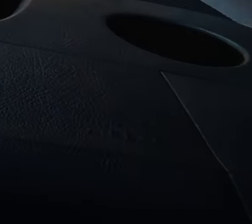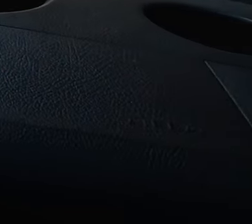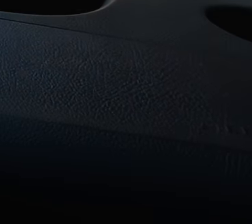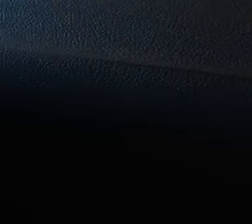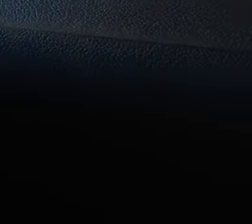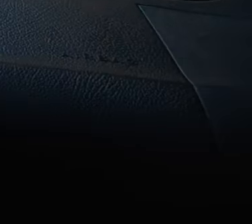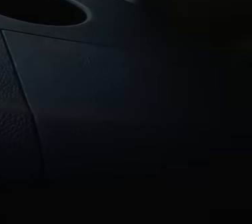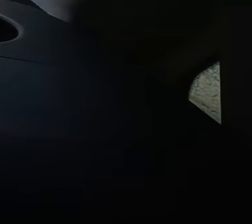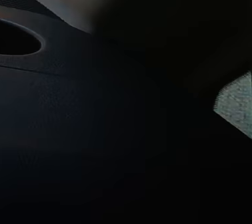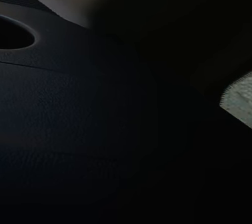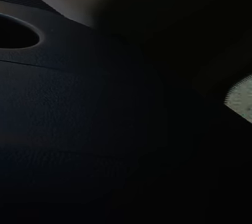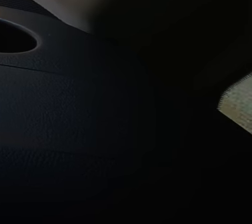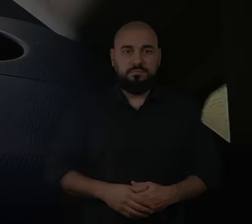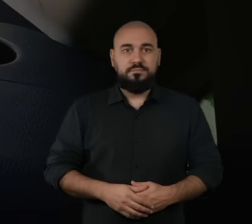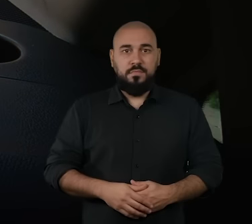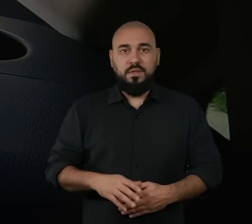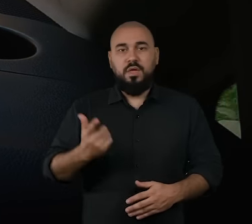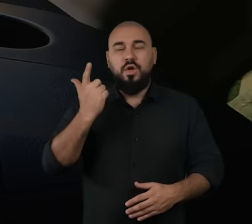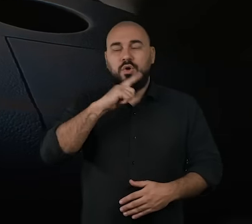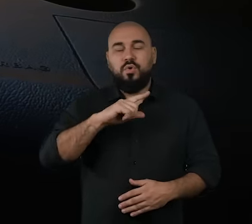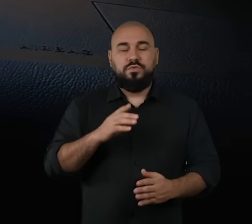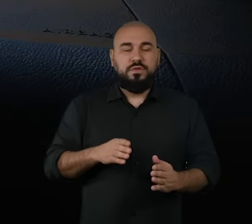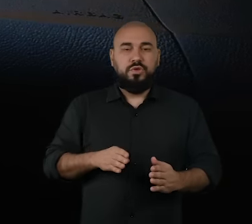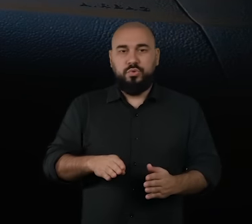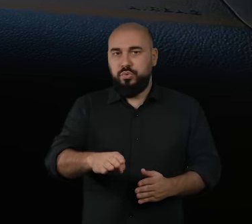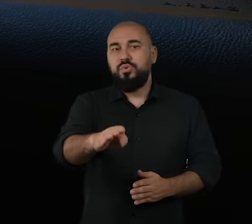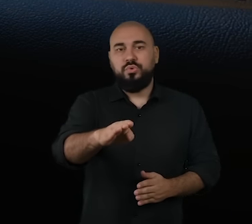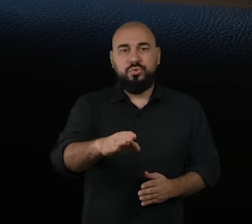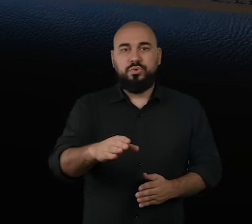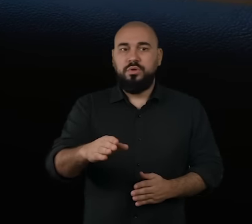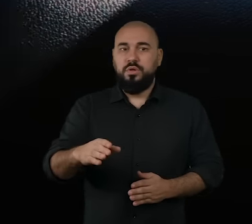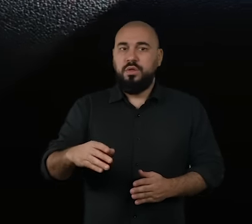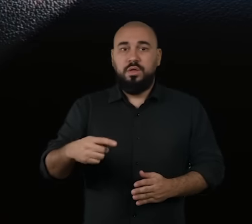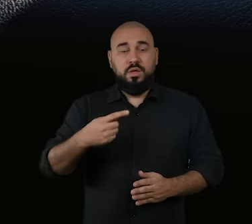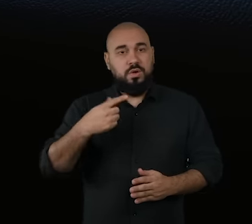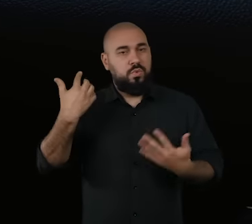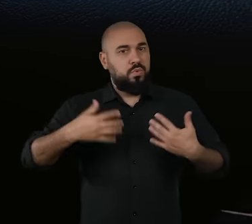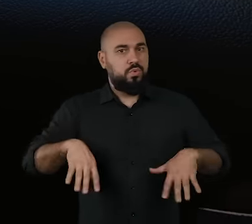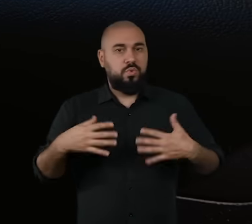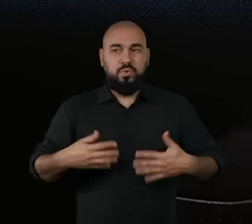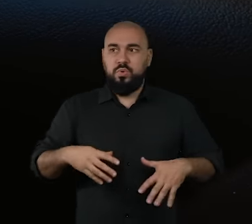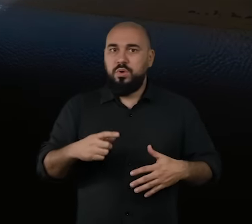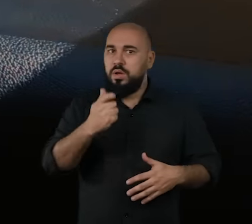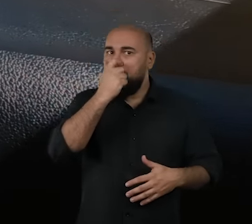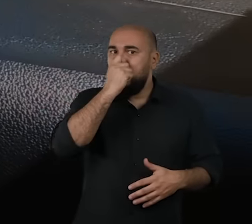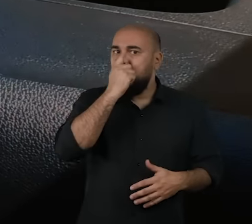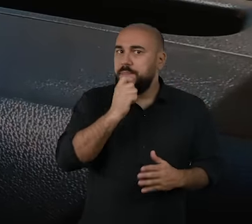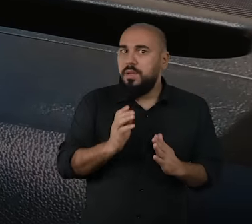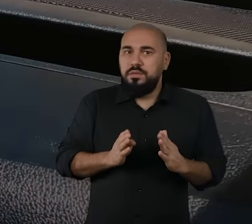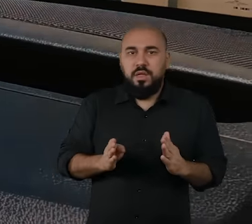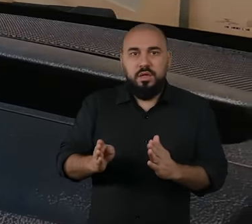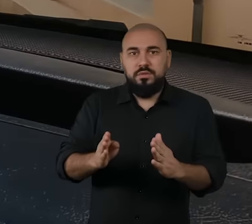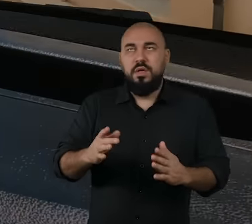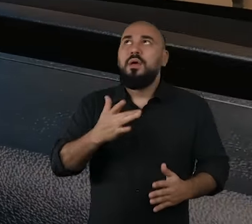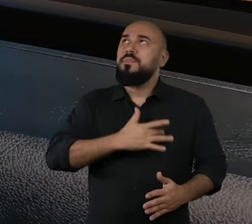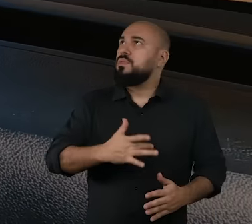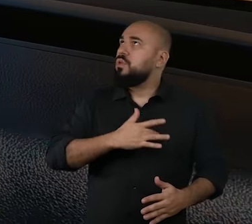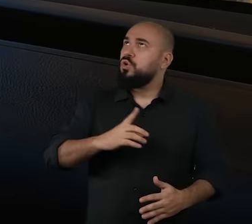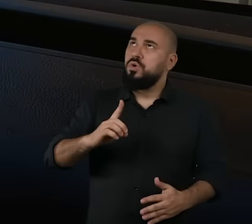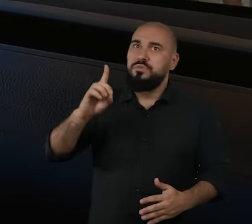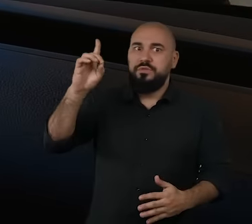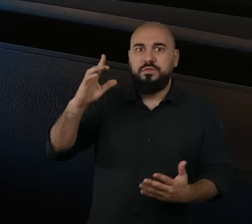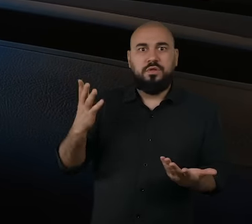Oh, que bom. Passou. Nossa, gente, mas passa assim com um tempo? Não, é,